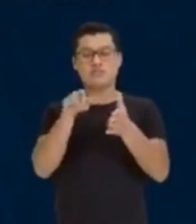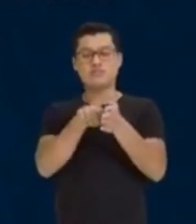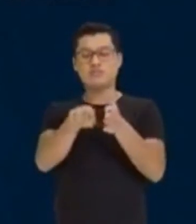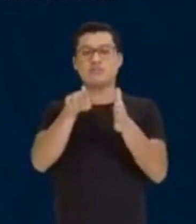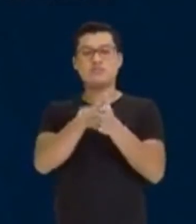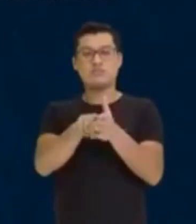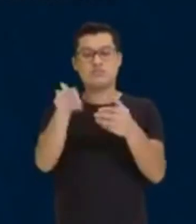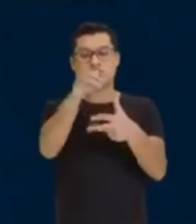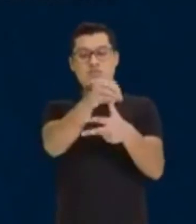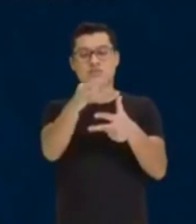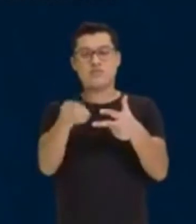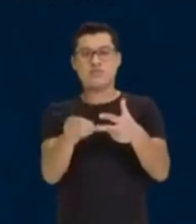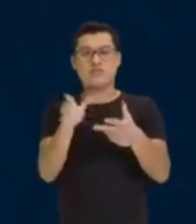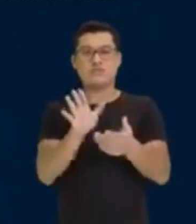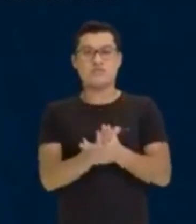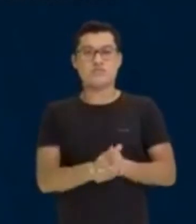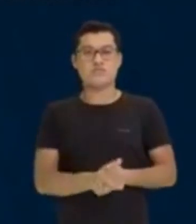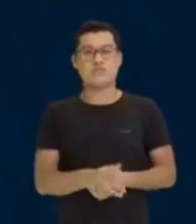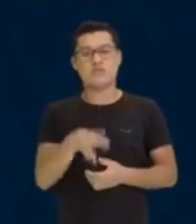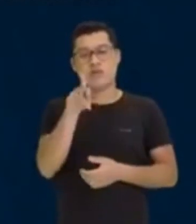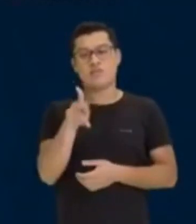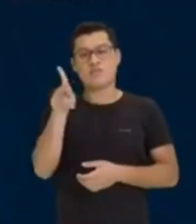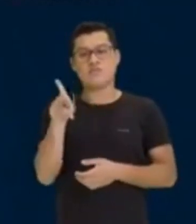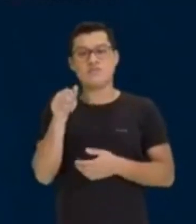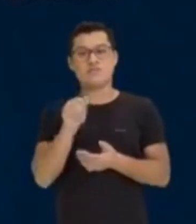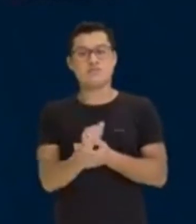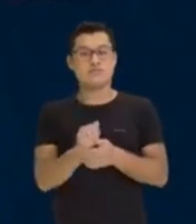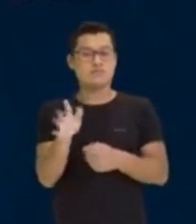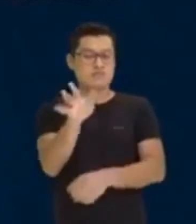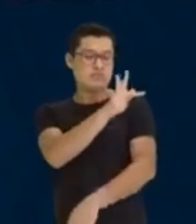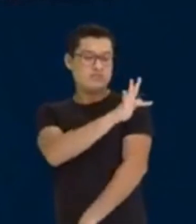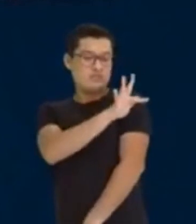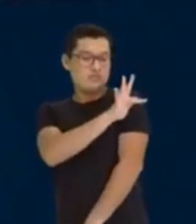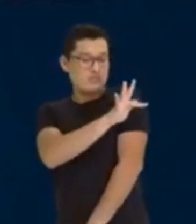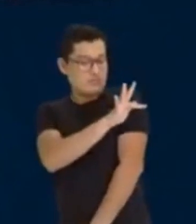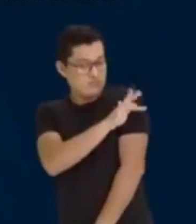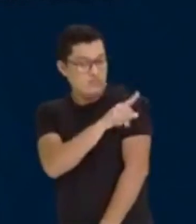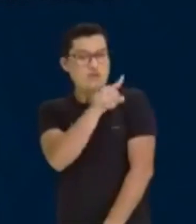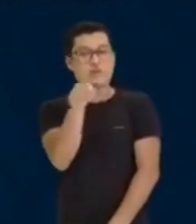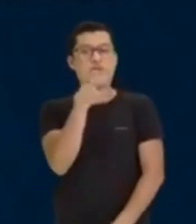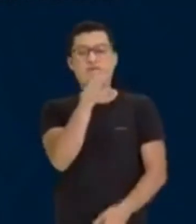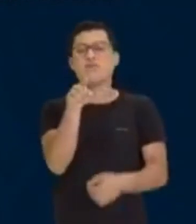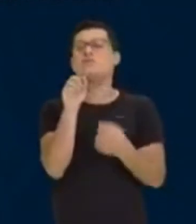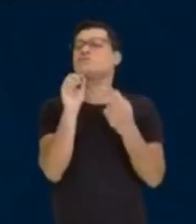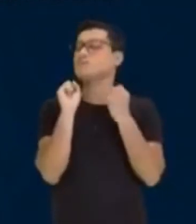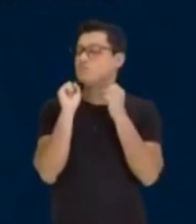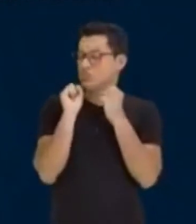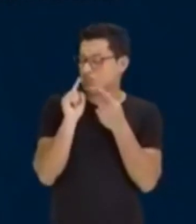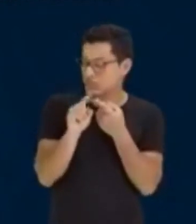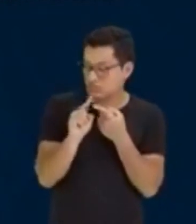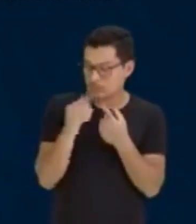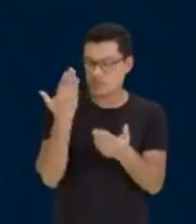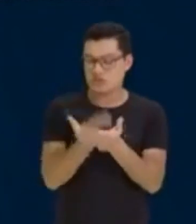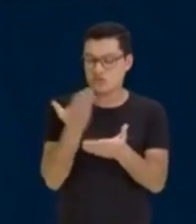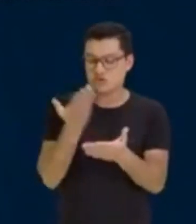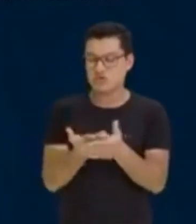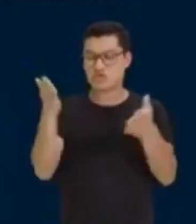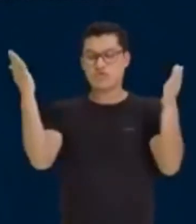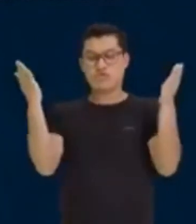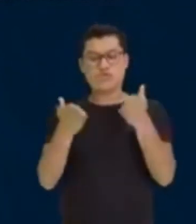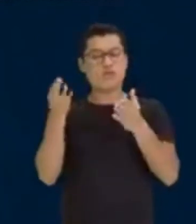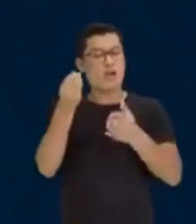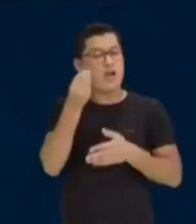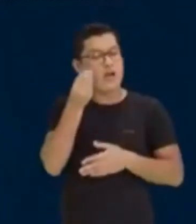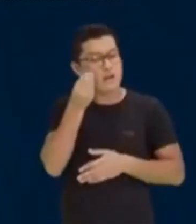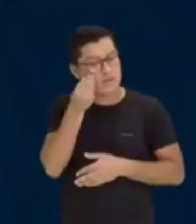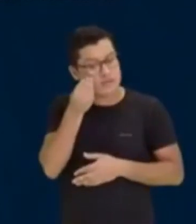questão do Enem. Ah, professor, você é do ensino fundamental. Isso é covardia. Você é do ensino fundamental. Você que estudou agora, tá prestando atenção